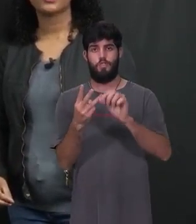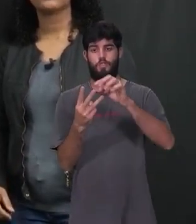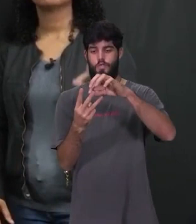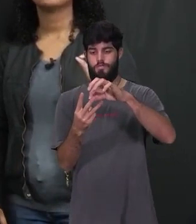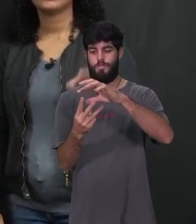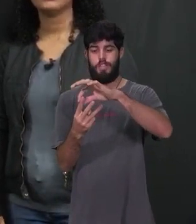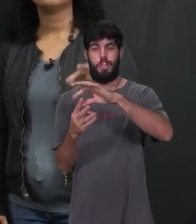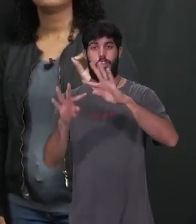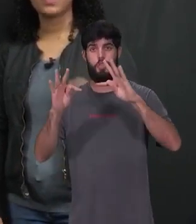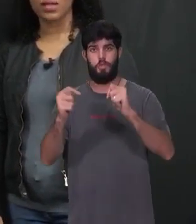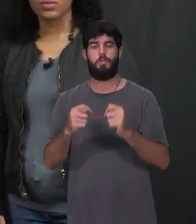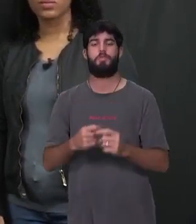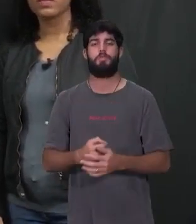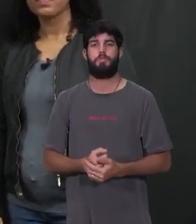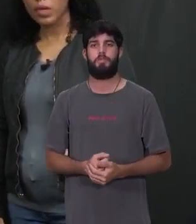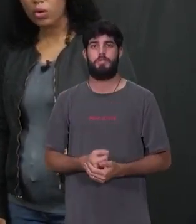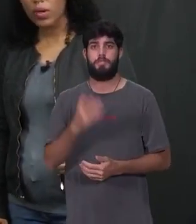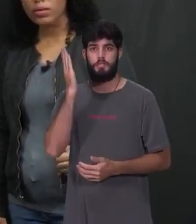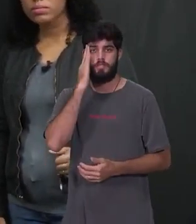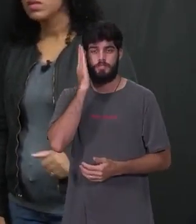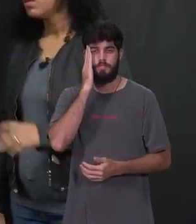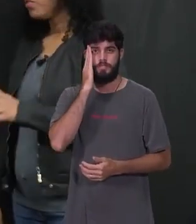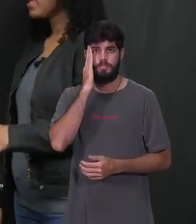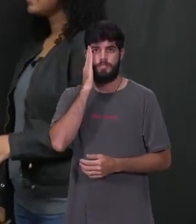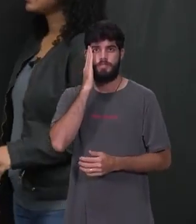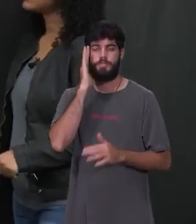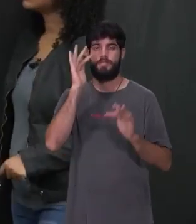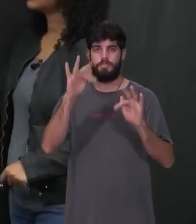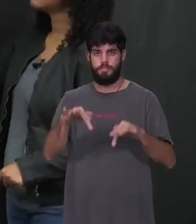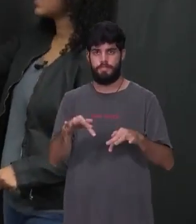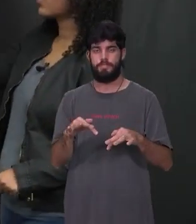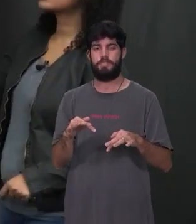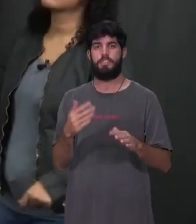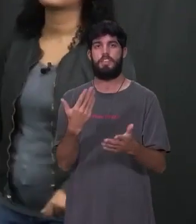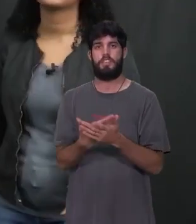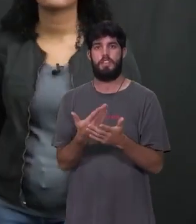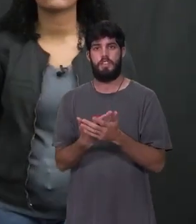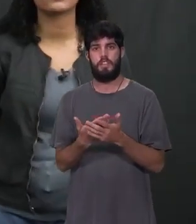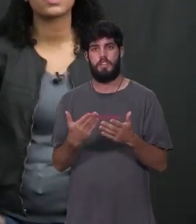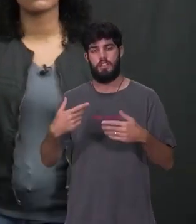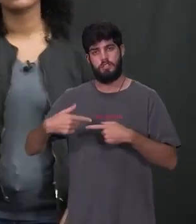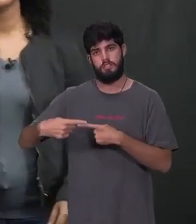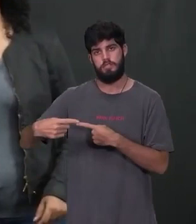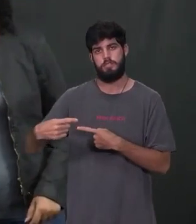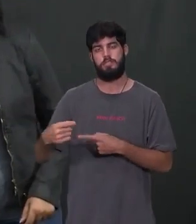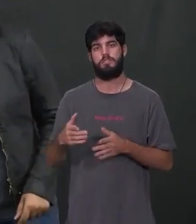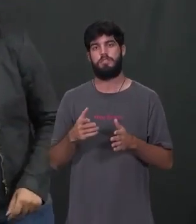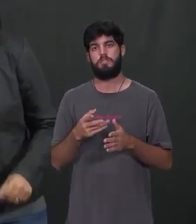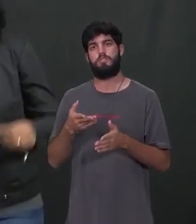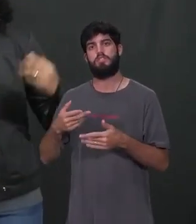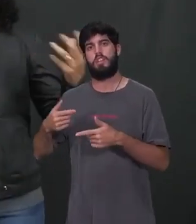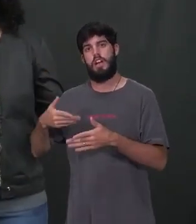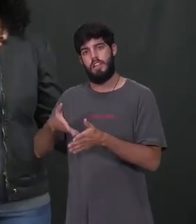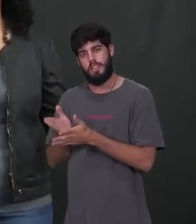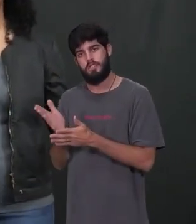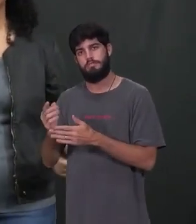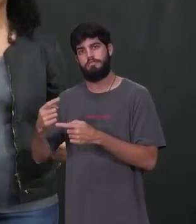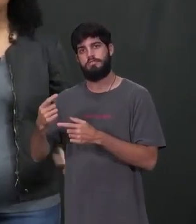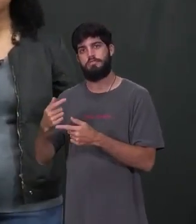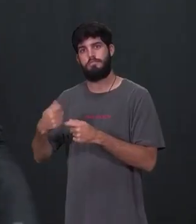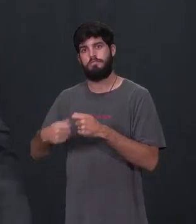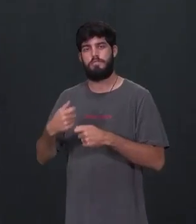um indivíduo inteiro. Tranquilo? Finalizamos então a nossa aula de reprodução sexuada e